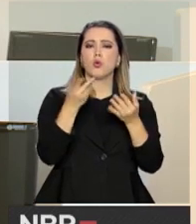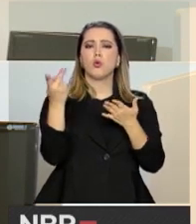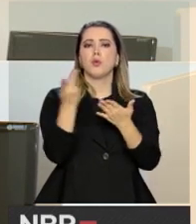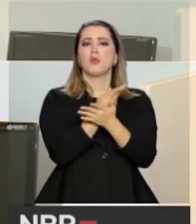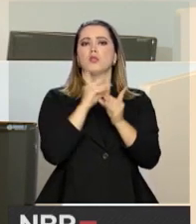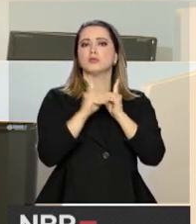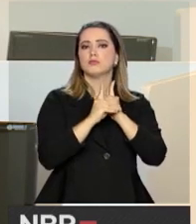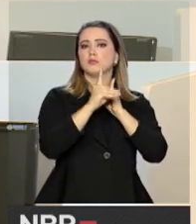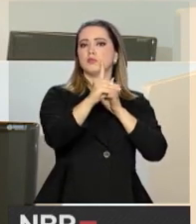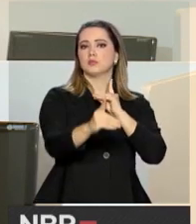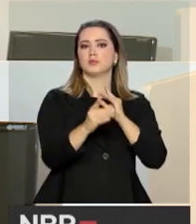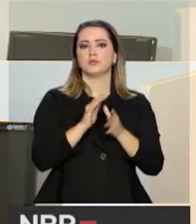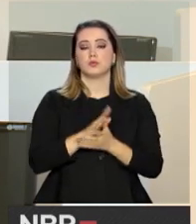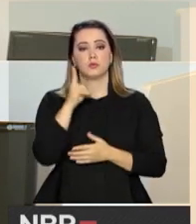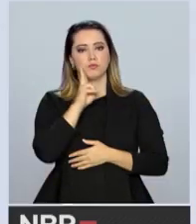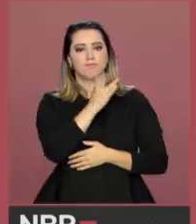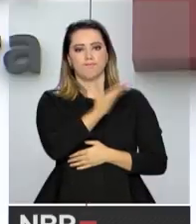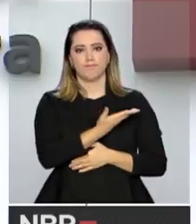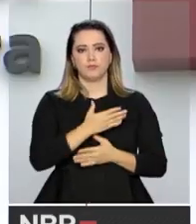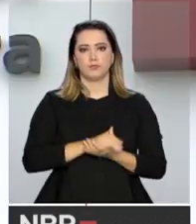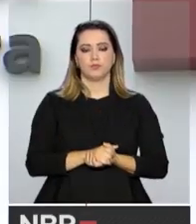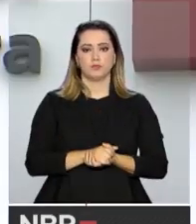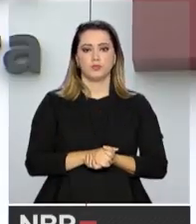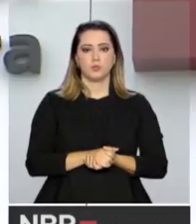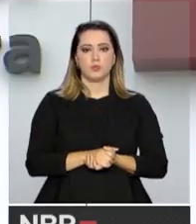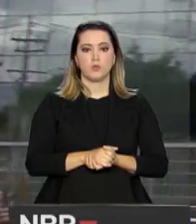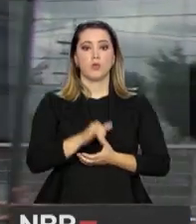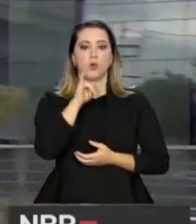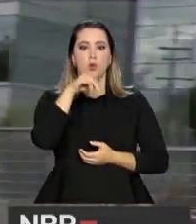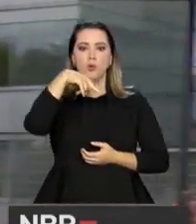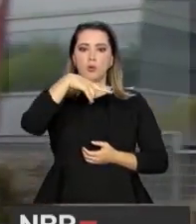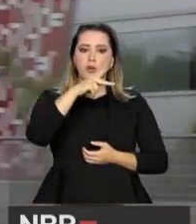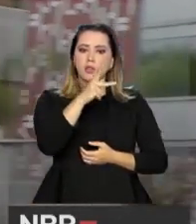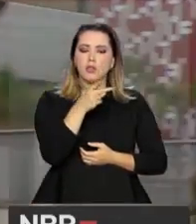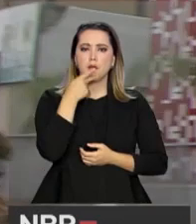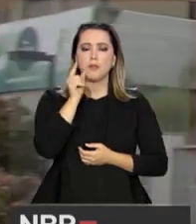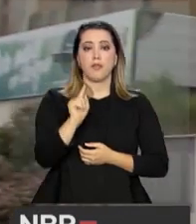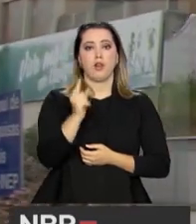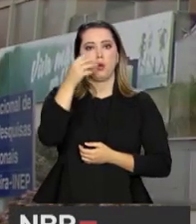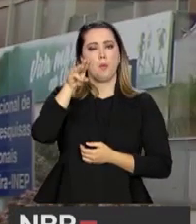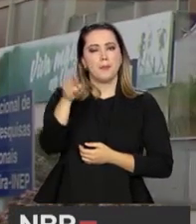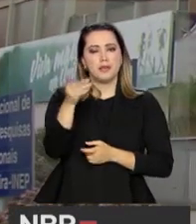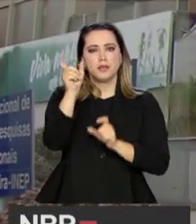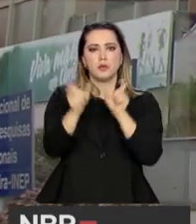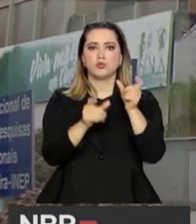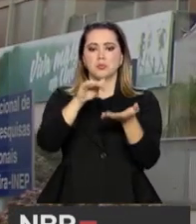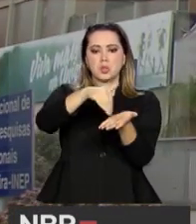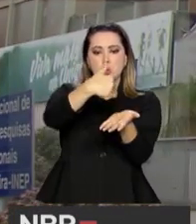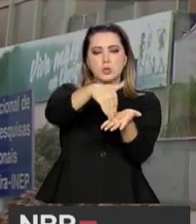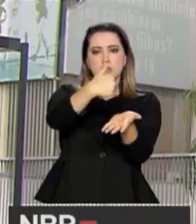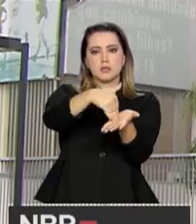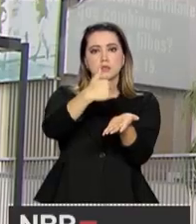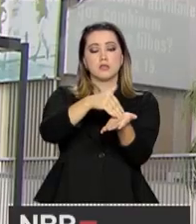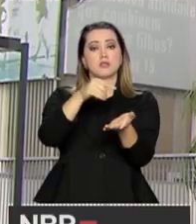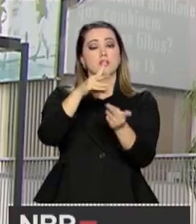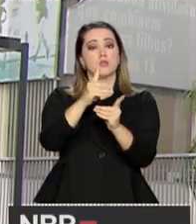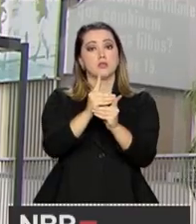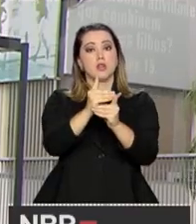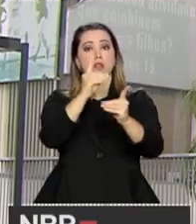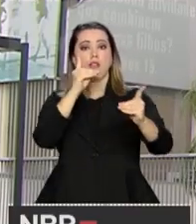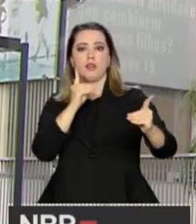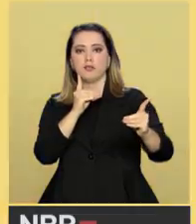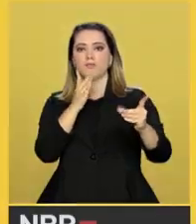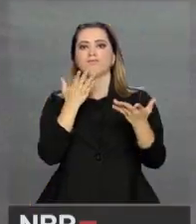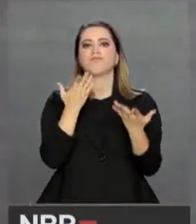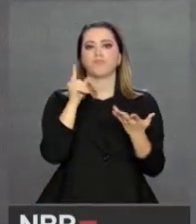EAD, Ensino à Distância. Dá uma olhada. Segundo o Inep, quase 1 milhão e 500 mil matrículas foram feitas na modalidade à